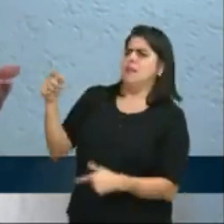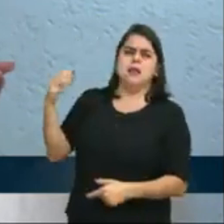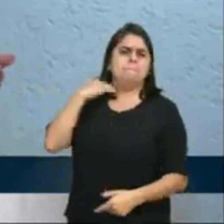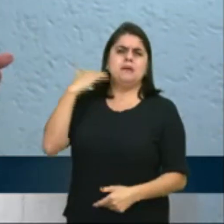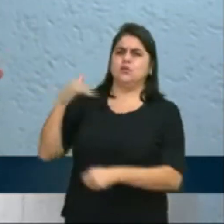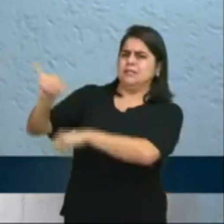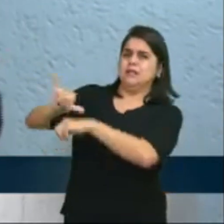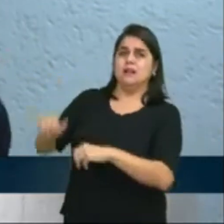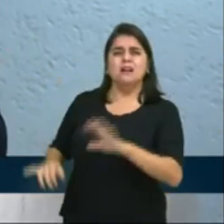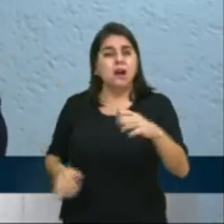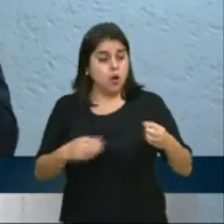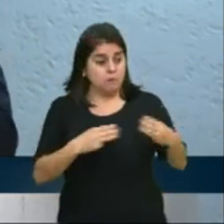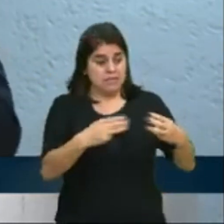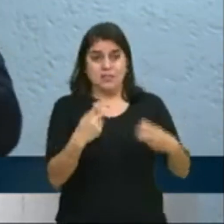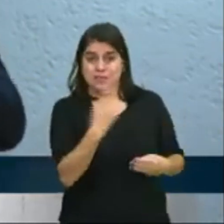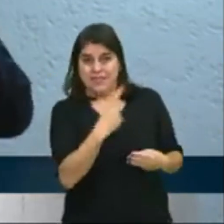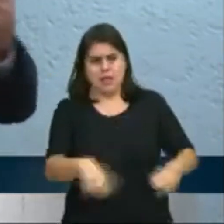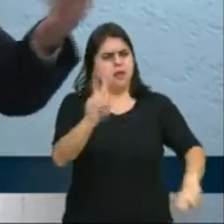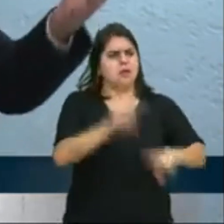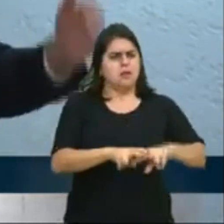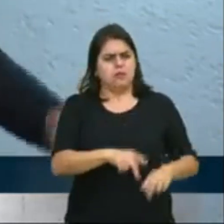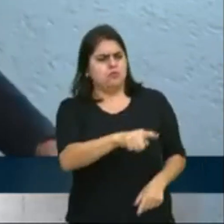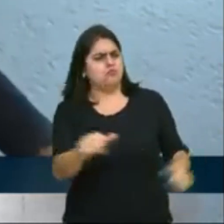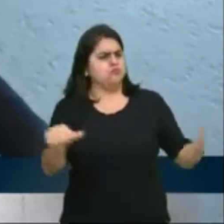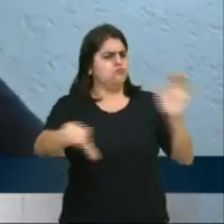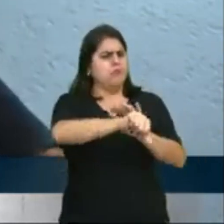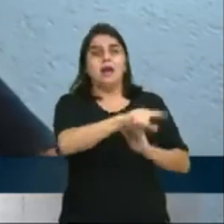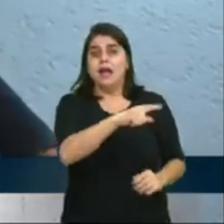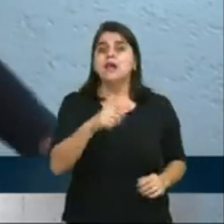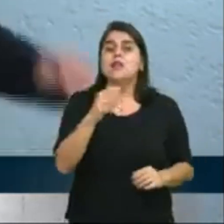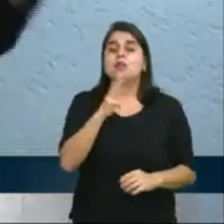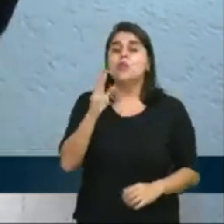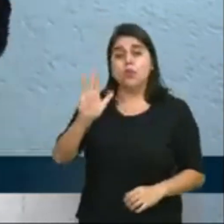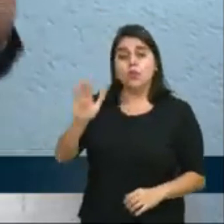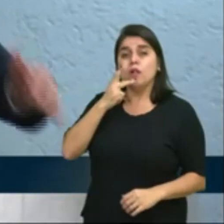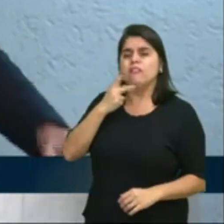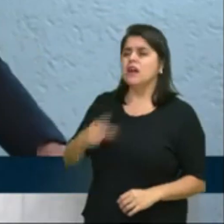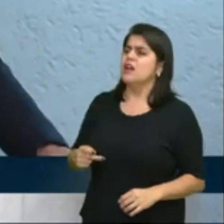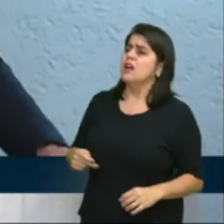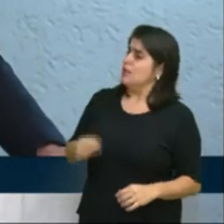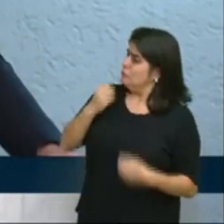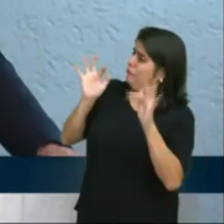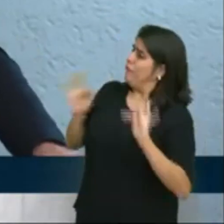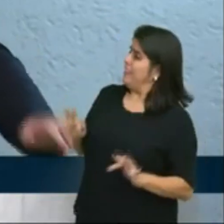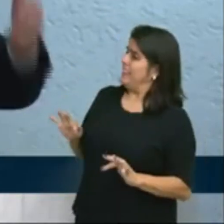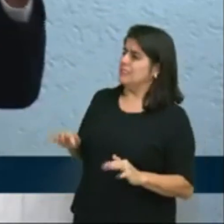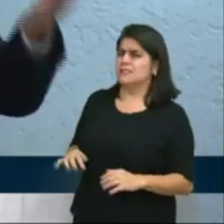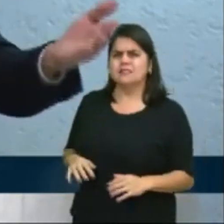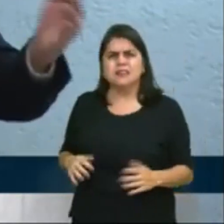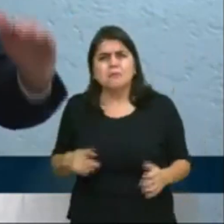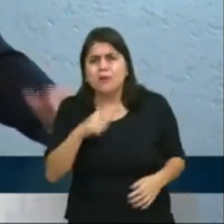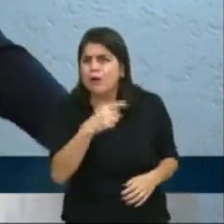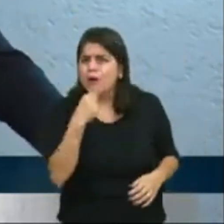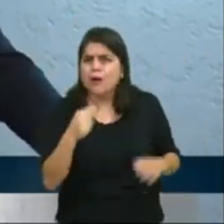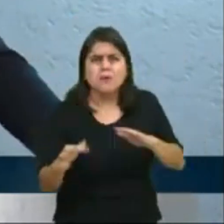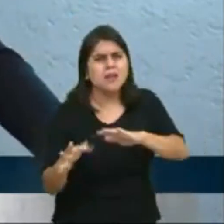indiciado, ele diz aí que está muito feliz com o ministro dele, com o possível corrupto, teve